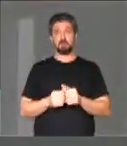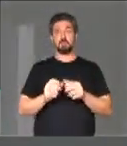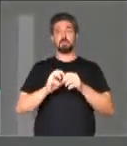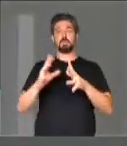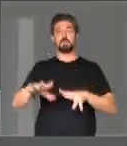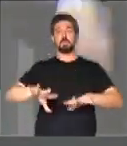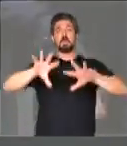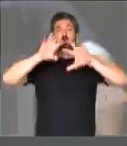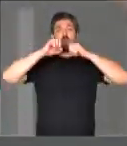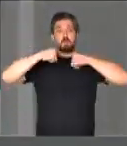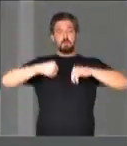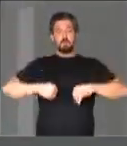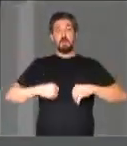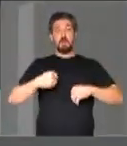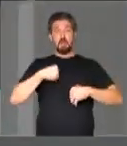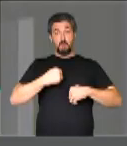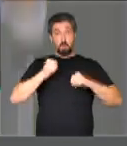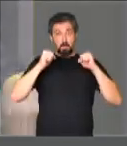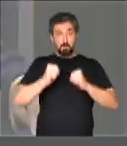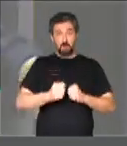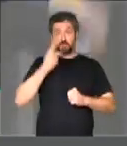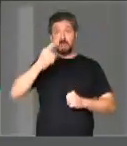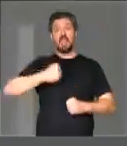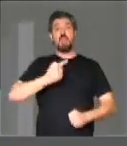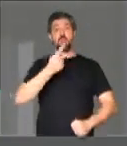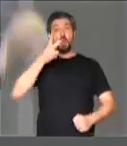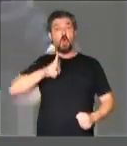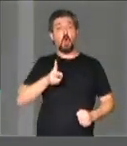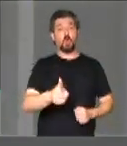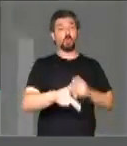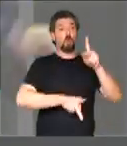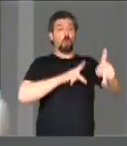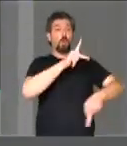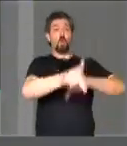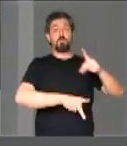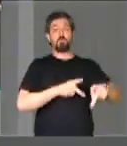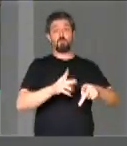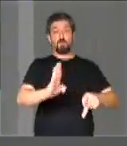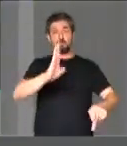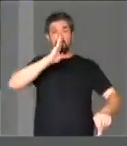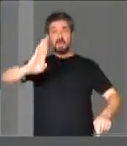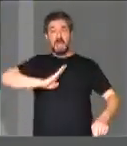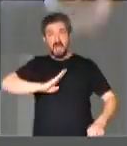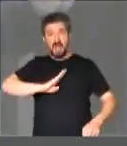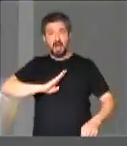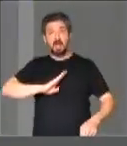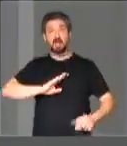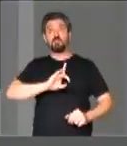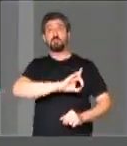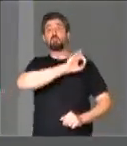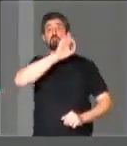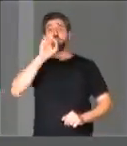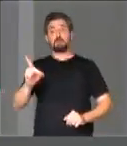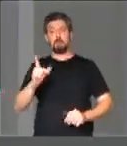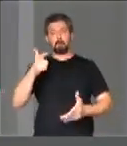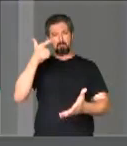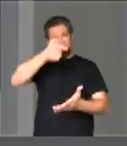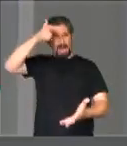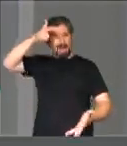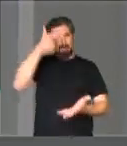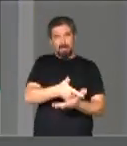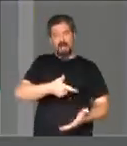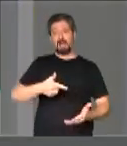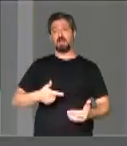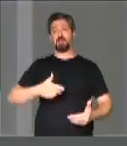colocar ar nos meus pulmões, eu vou falar, para o povo, só vão me calar, o dia que, pá,